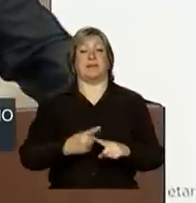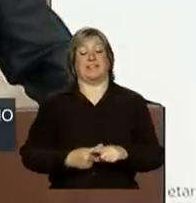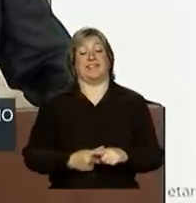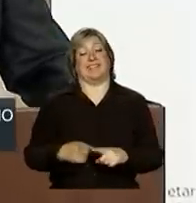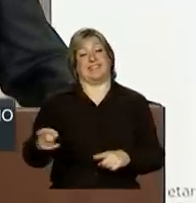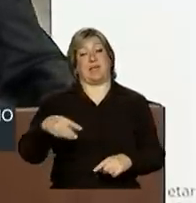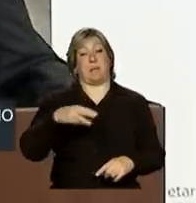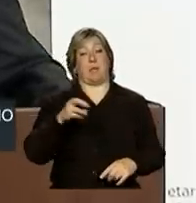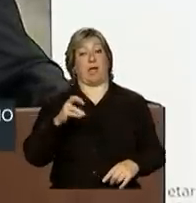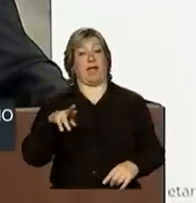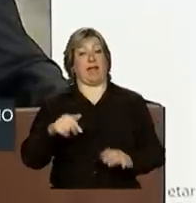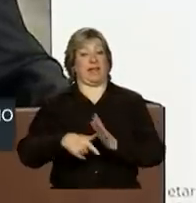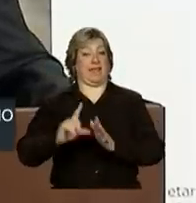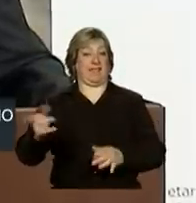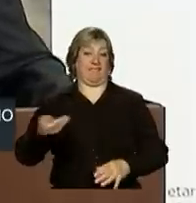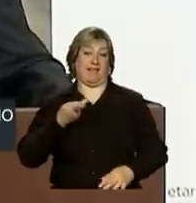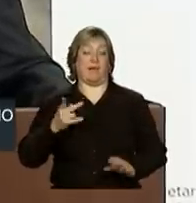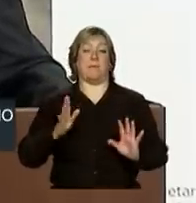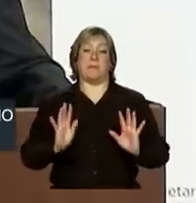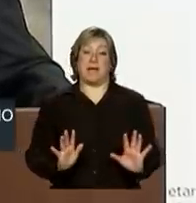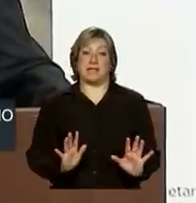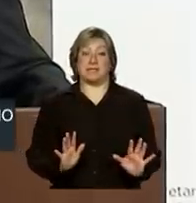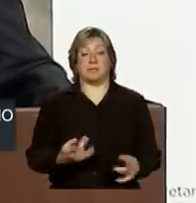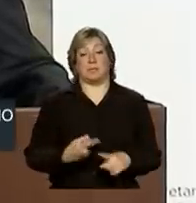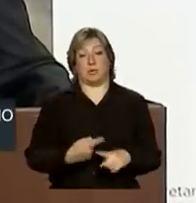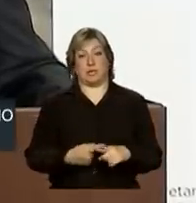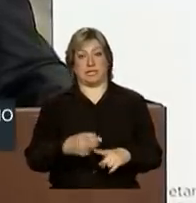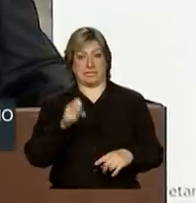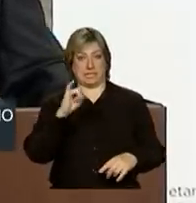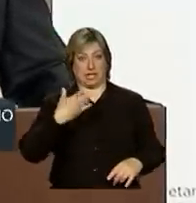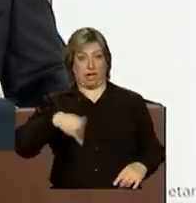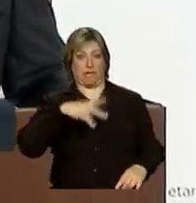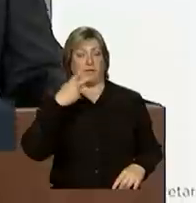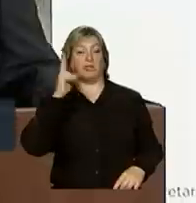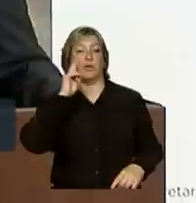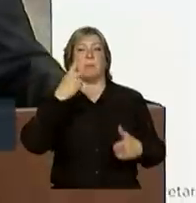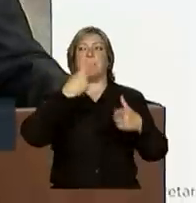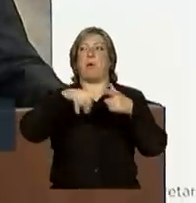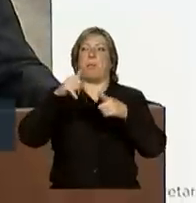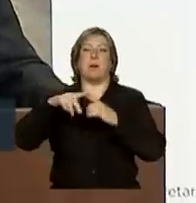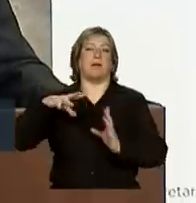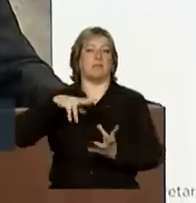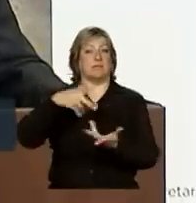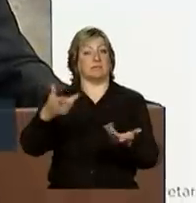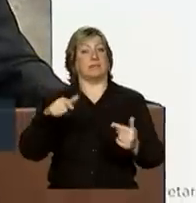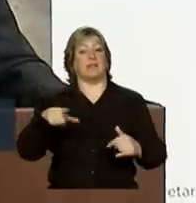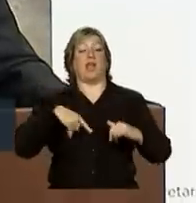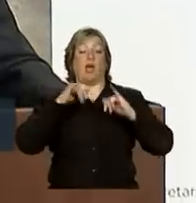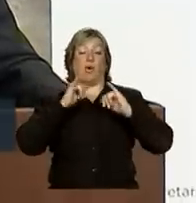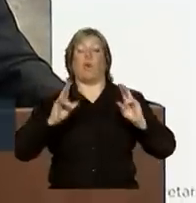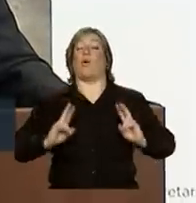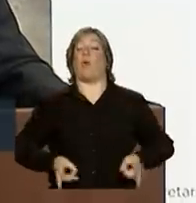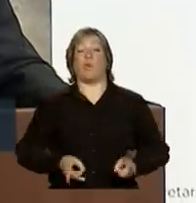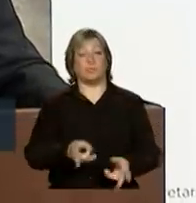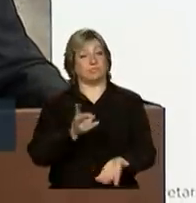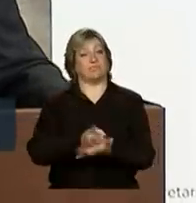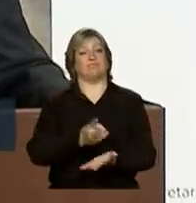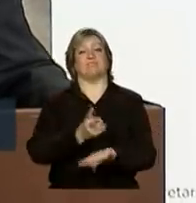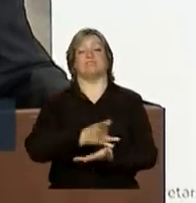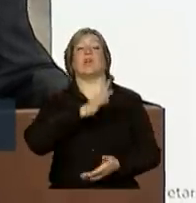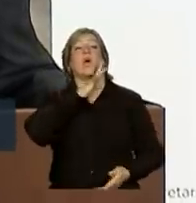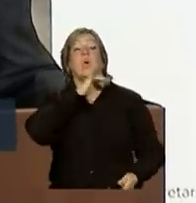Franco. Mesmo porque, se falarmos da situação internacional, as notícias continuam ruins.